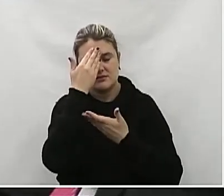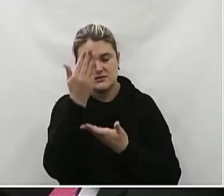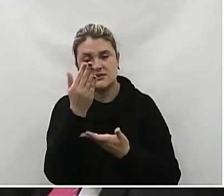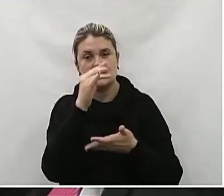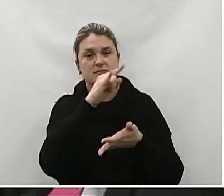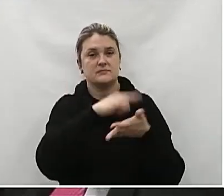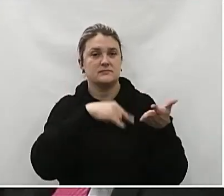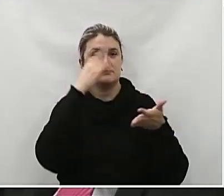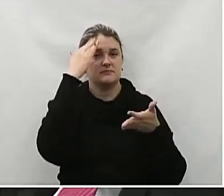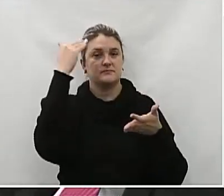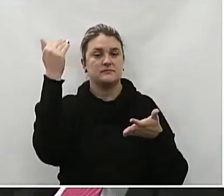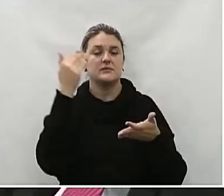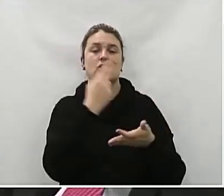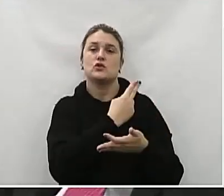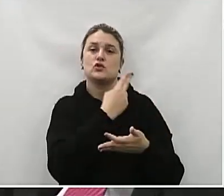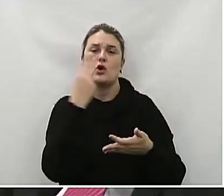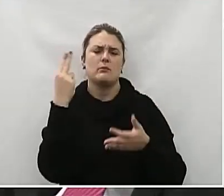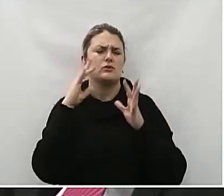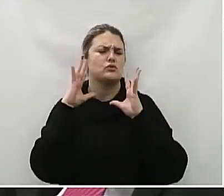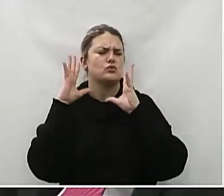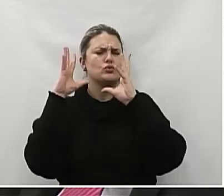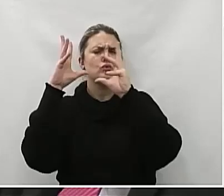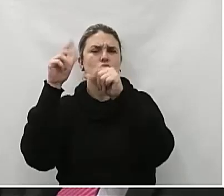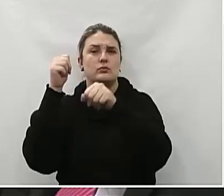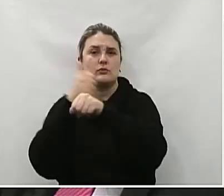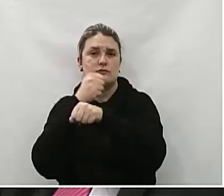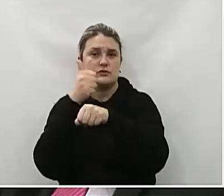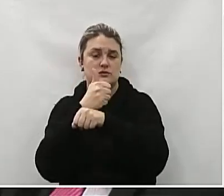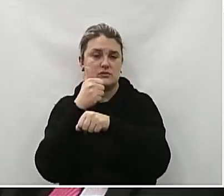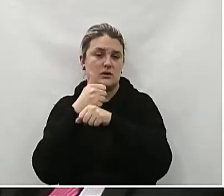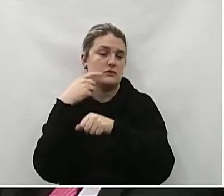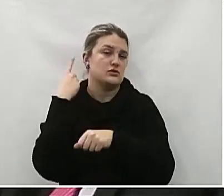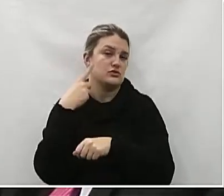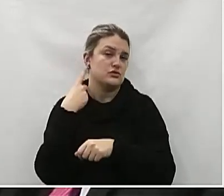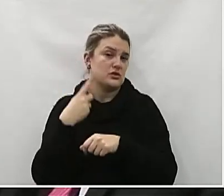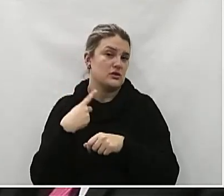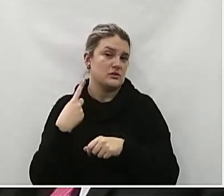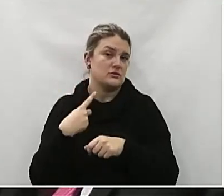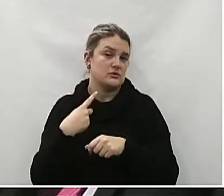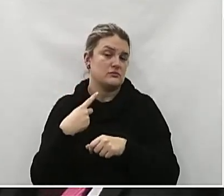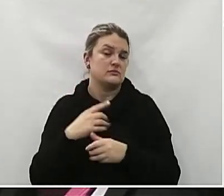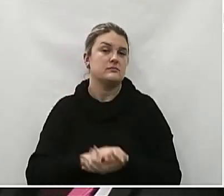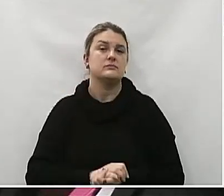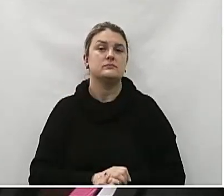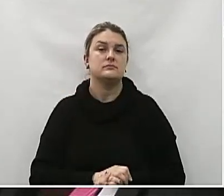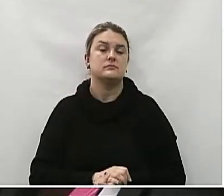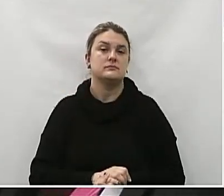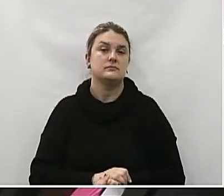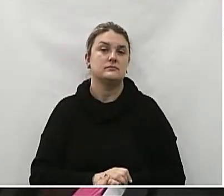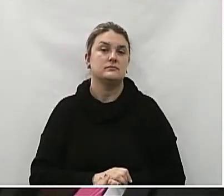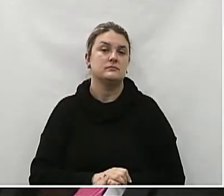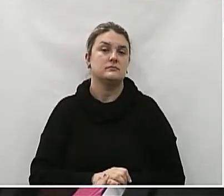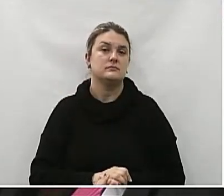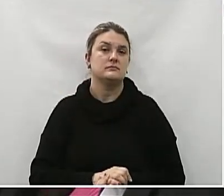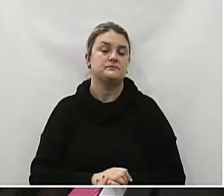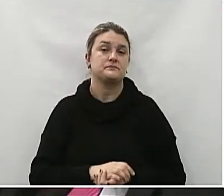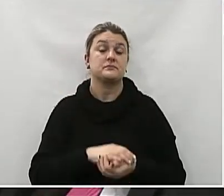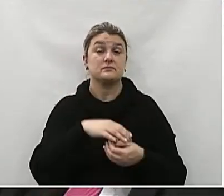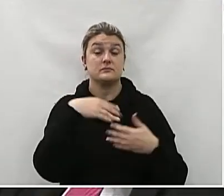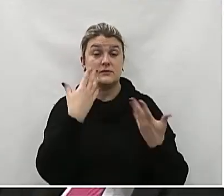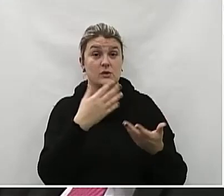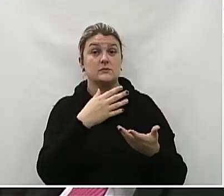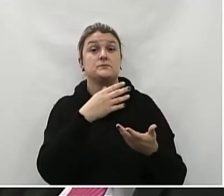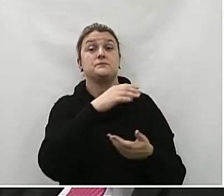moção Em nome de todos Os profissionais Da advocacia De União da Vitória E de toda Nossa Região A advocacia Ela tem É uma